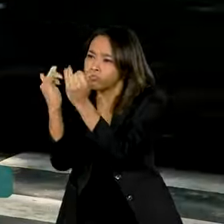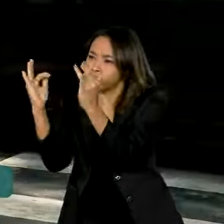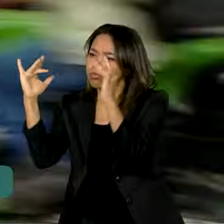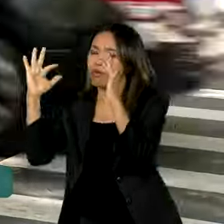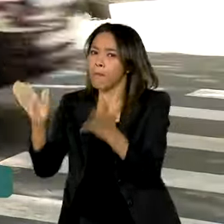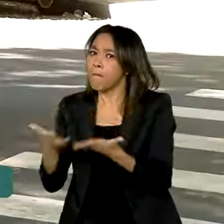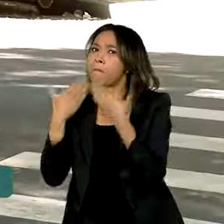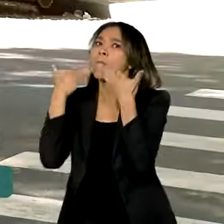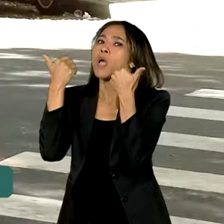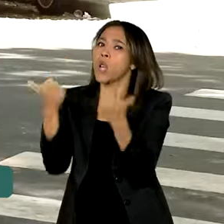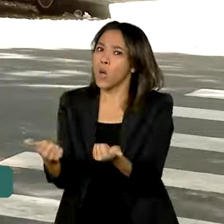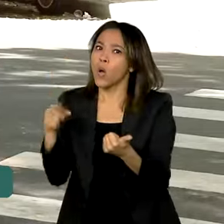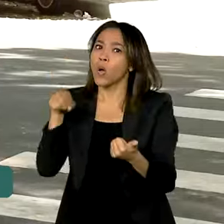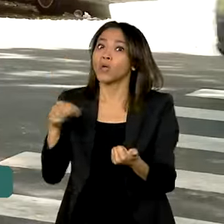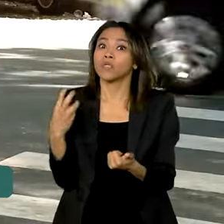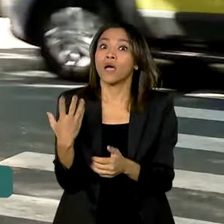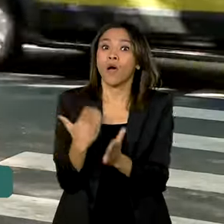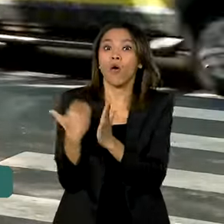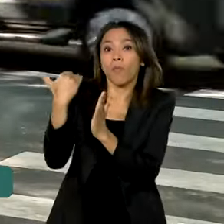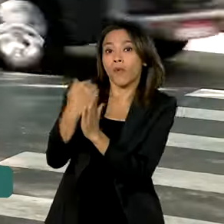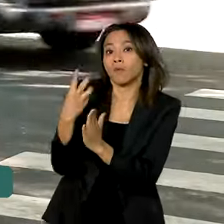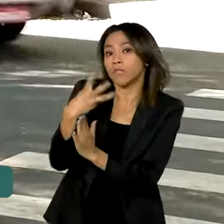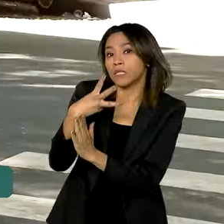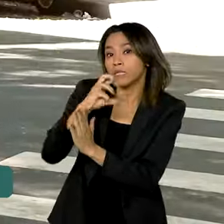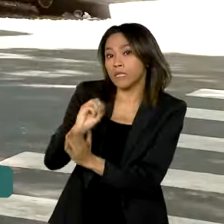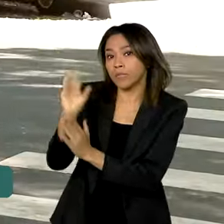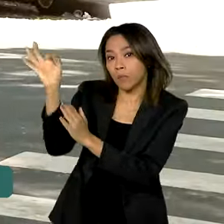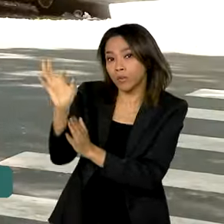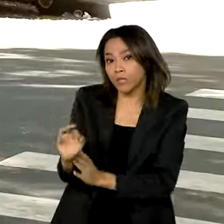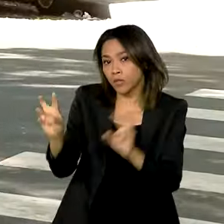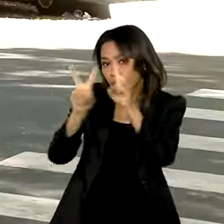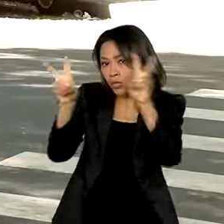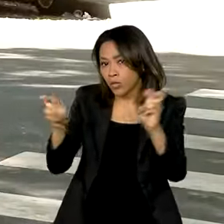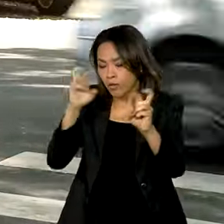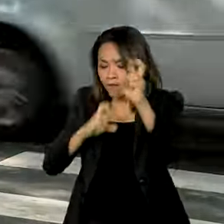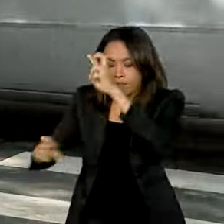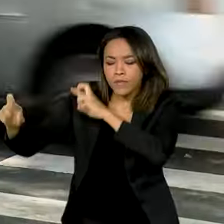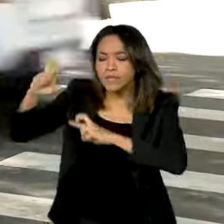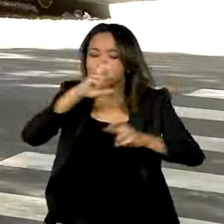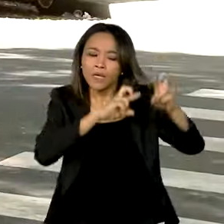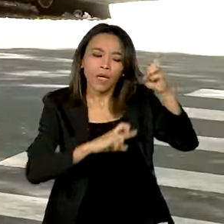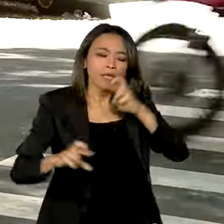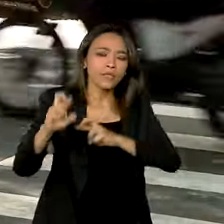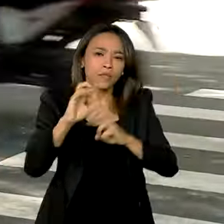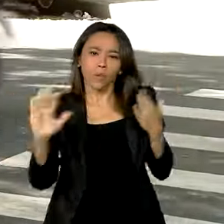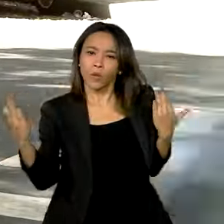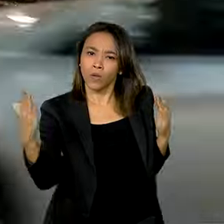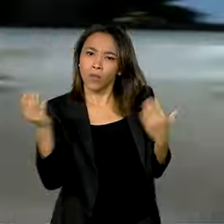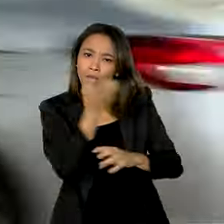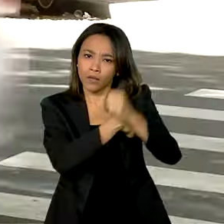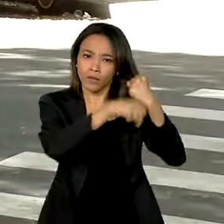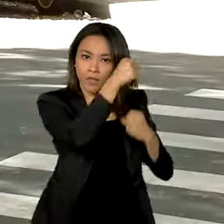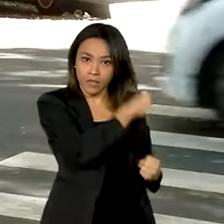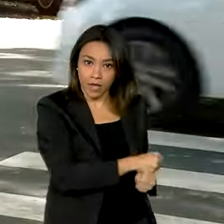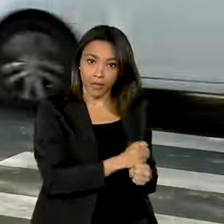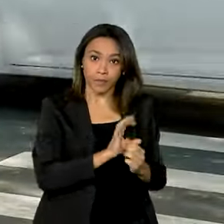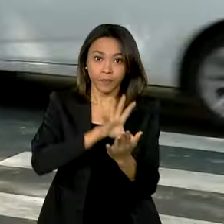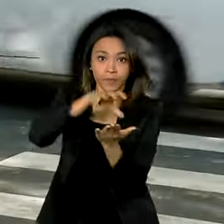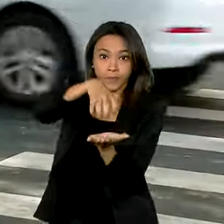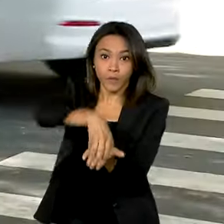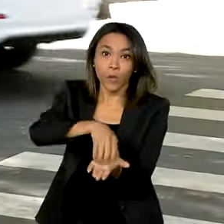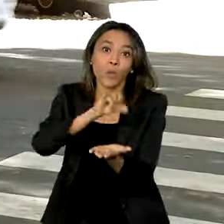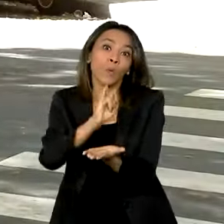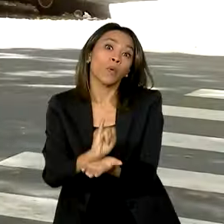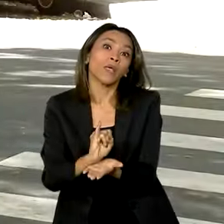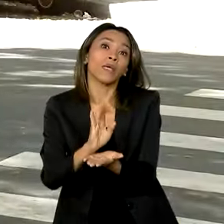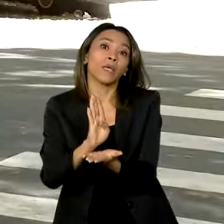houve aumento de cerca de 30% nas ações de fiscalização ambiental em relação ao ano anterior. O IBAMA registrou mais